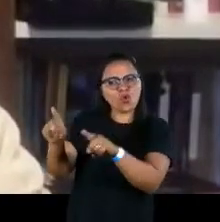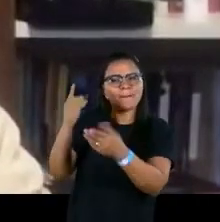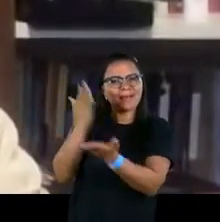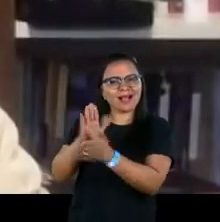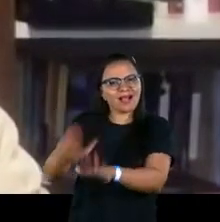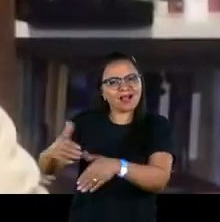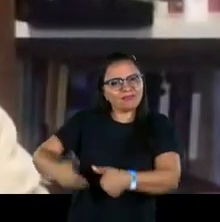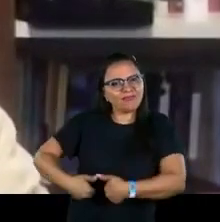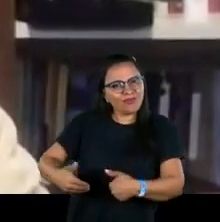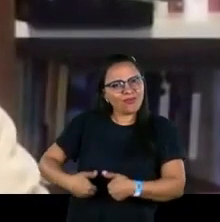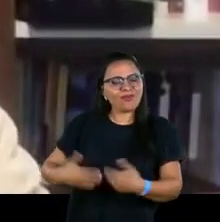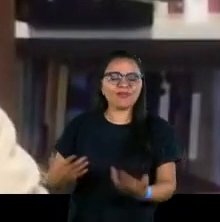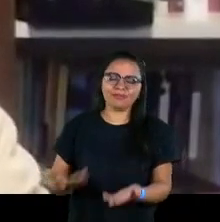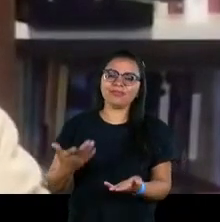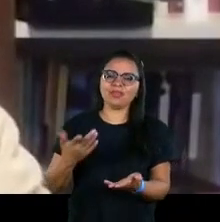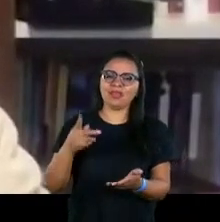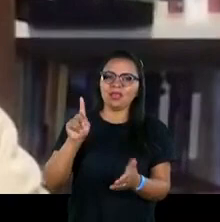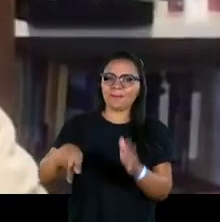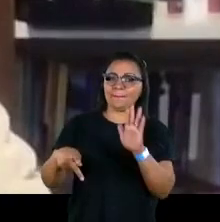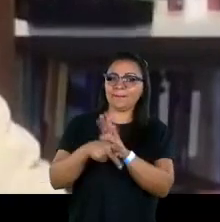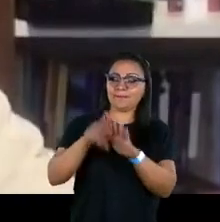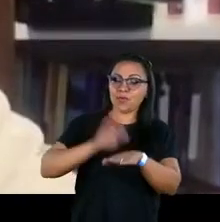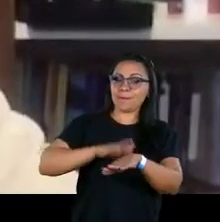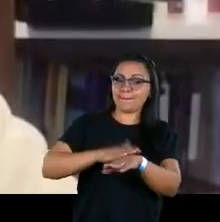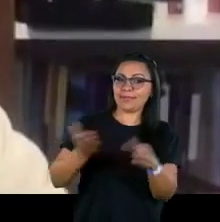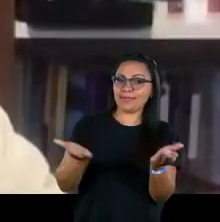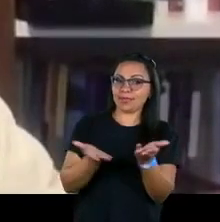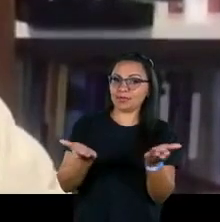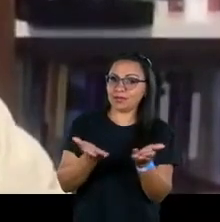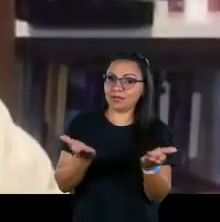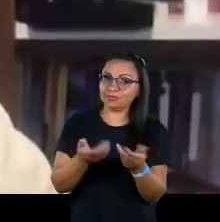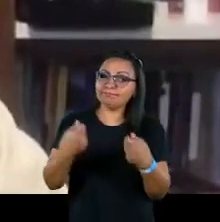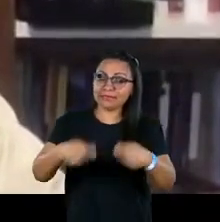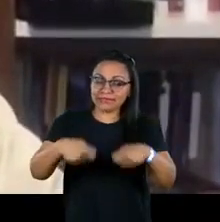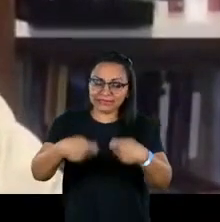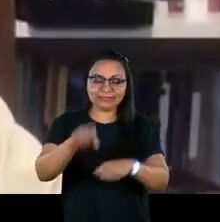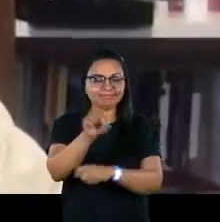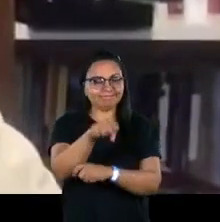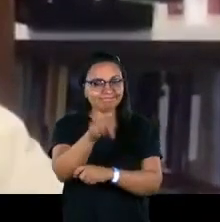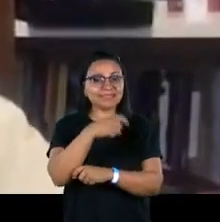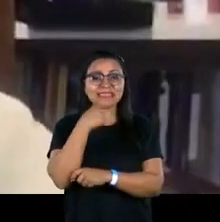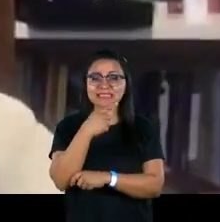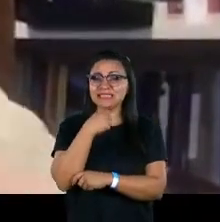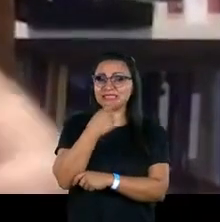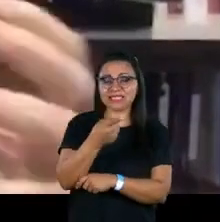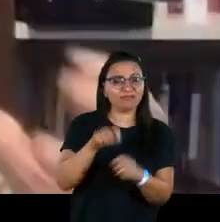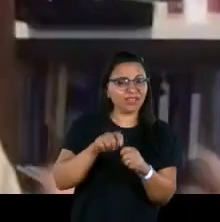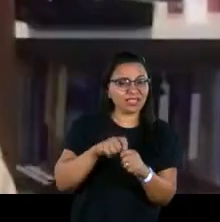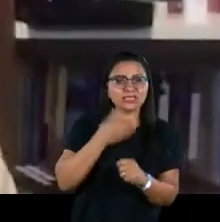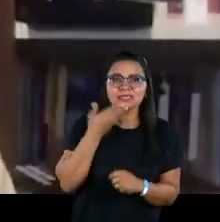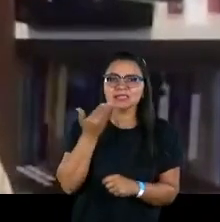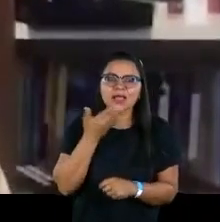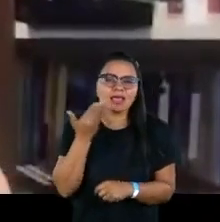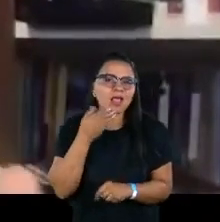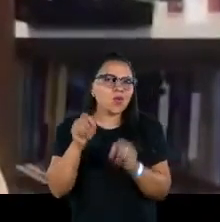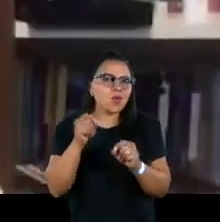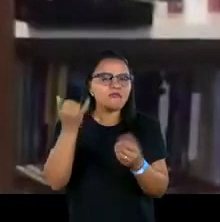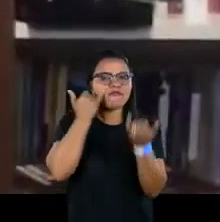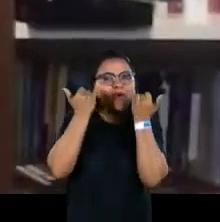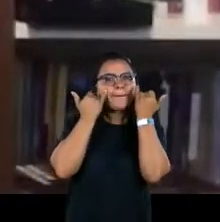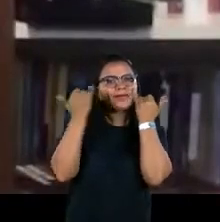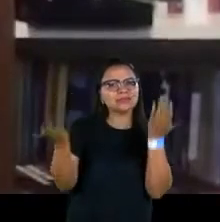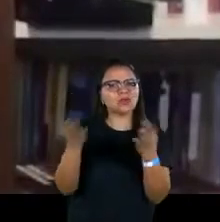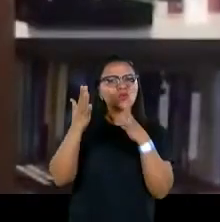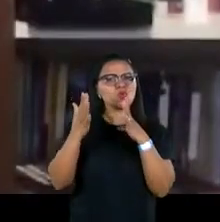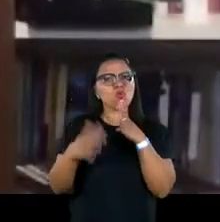fazem parte desse momento necessário, mas ninguém faz isso sem ter uma informação,